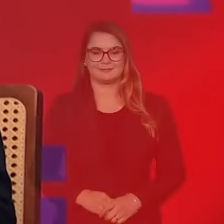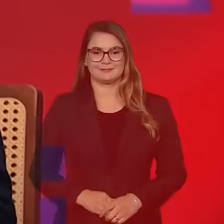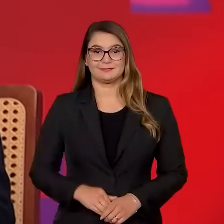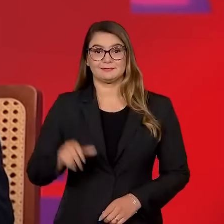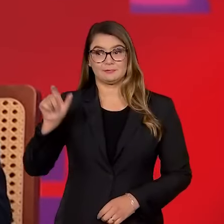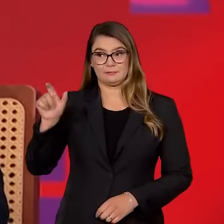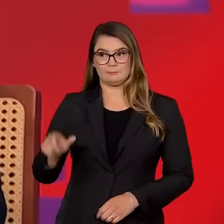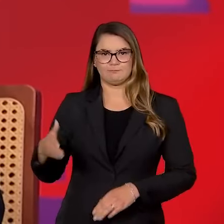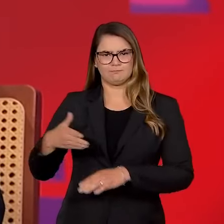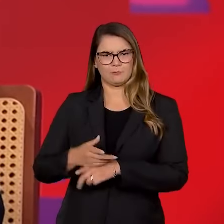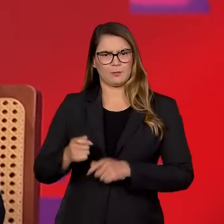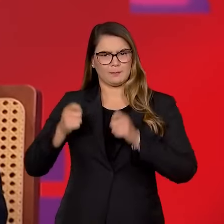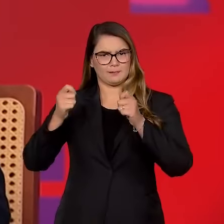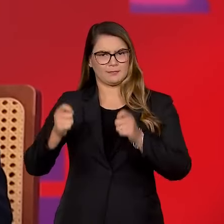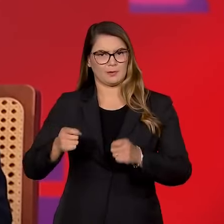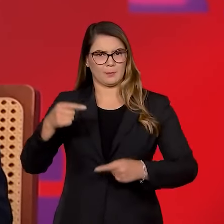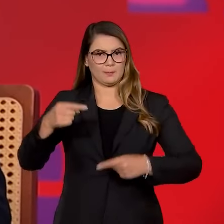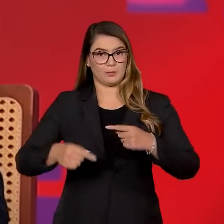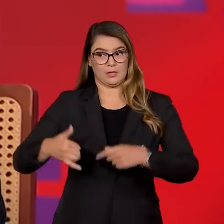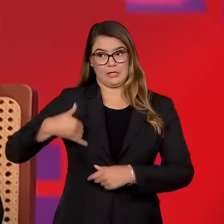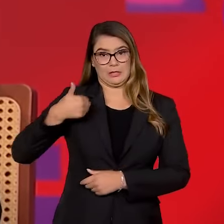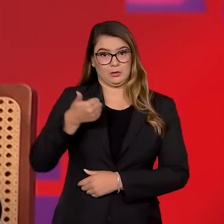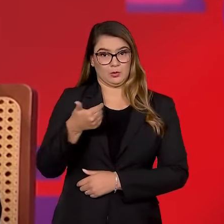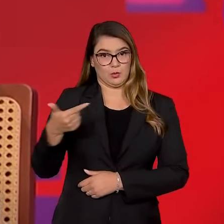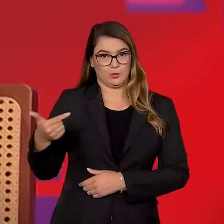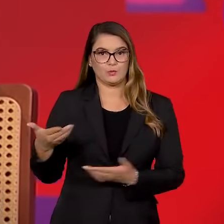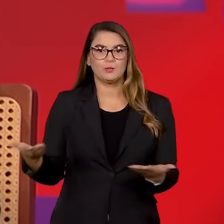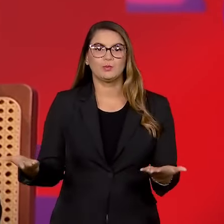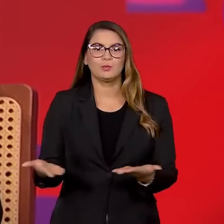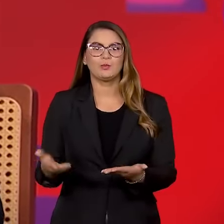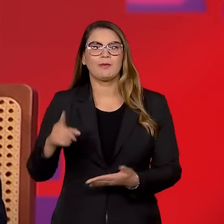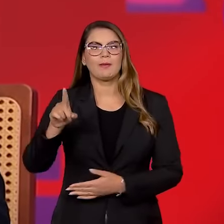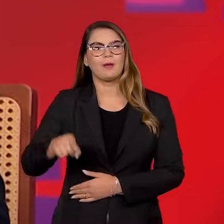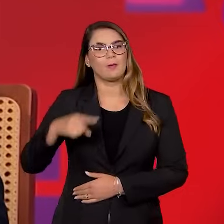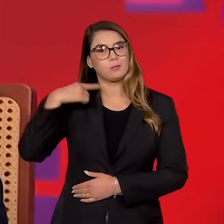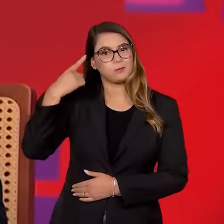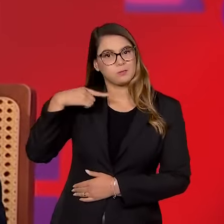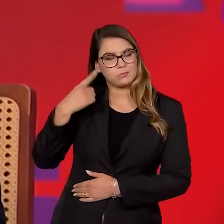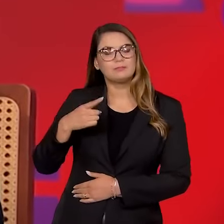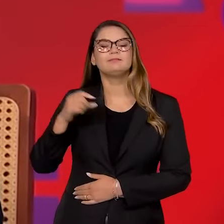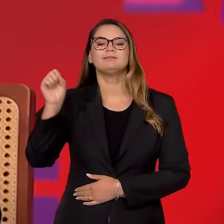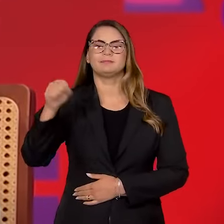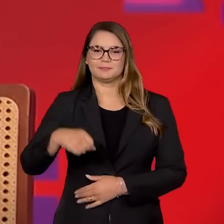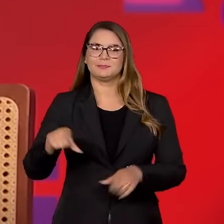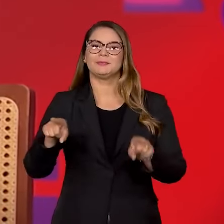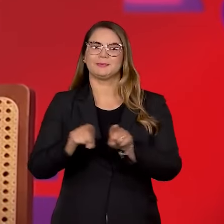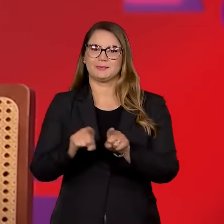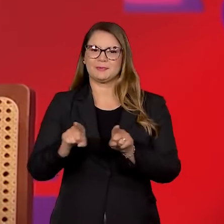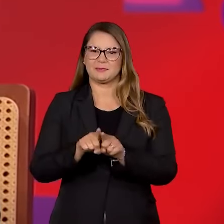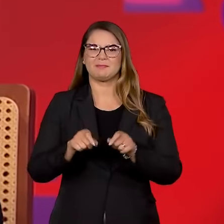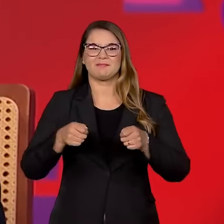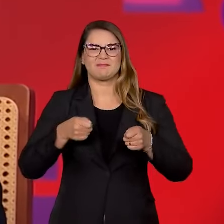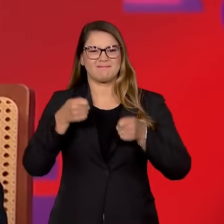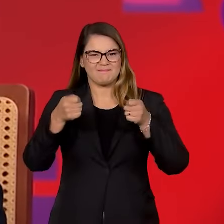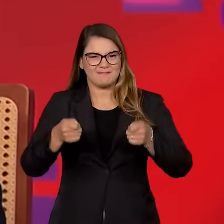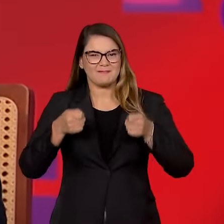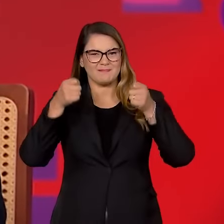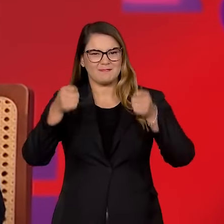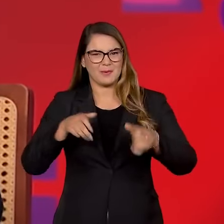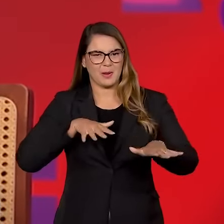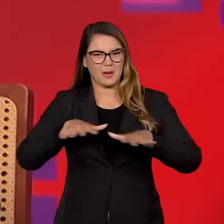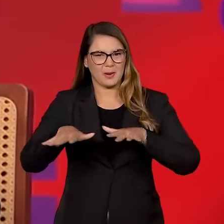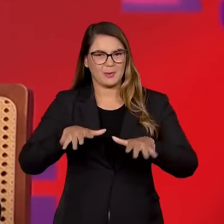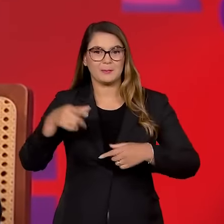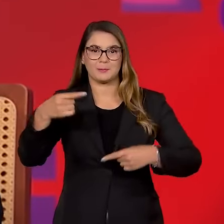Ele entrou para a militância política aos 12 anos de idade e hoje é advogado, e sim, também, um agitador político.